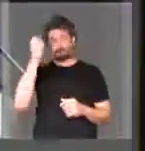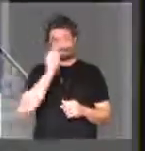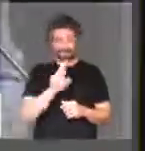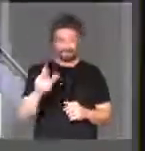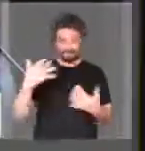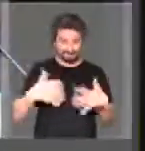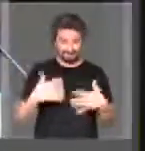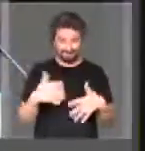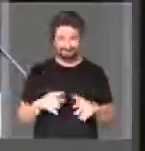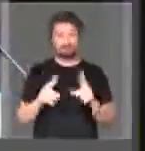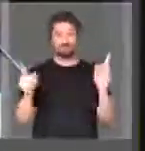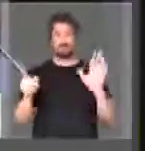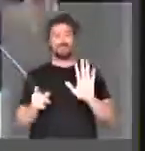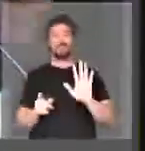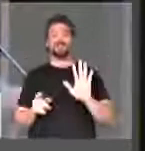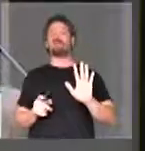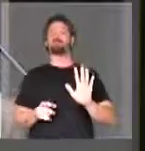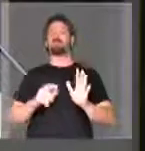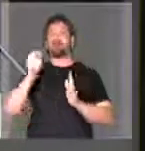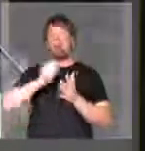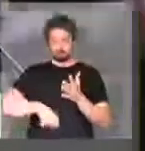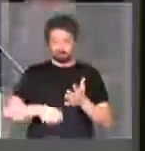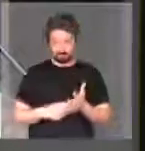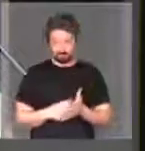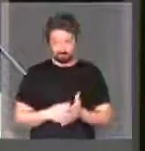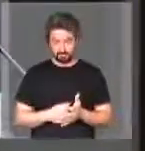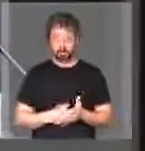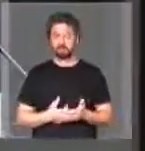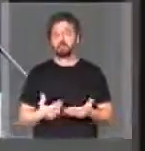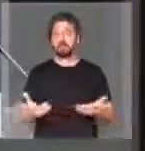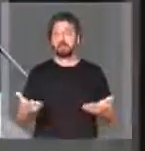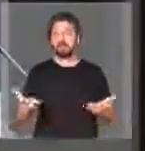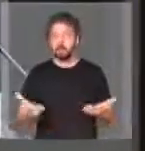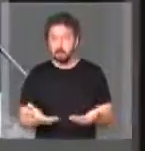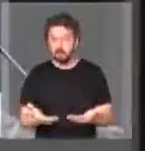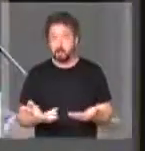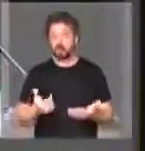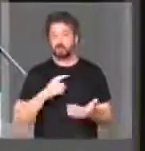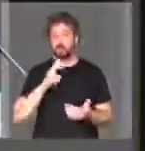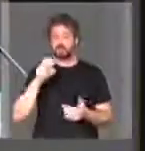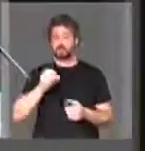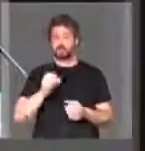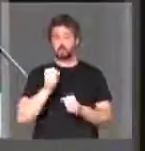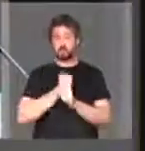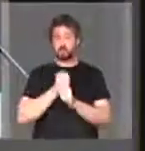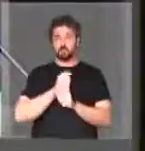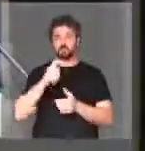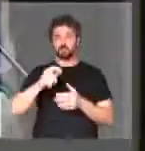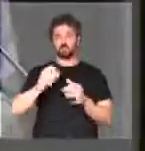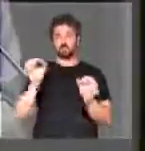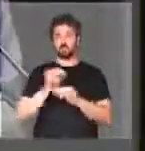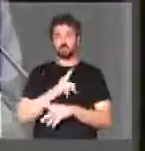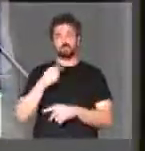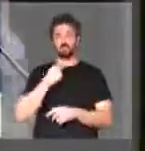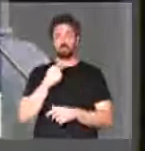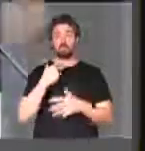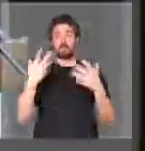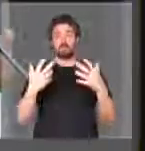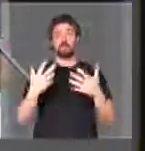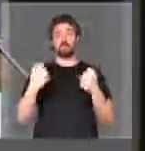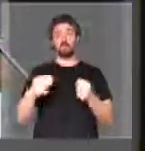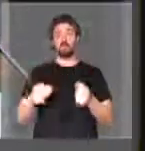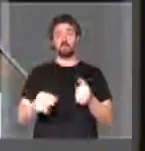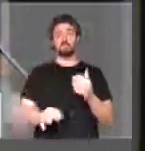esqueci o nome do presidente, mas eles assinaram e agora a ponte está pronta há cinco anos. E é isso que nós não podemos aceitar,